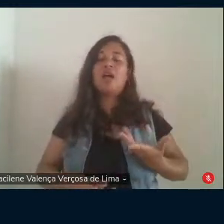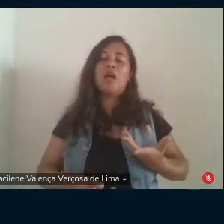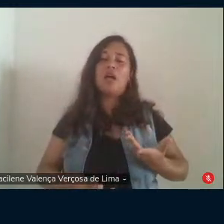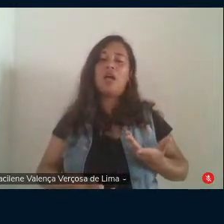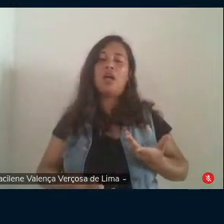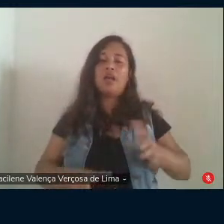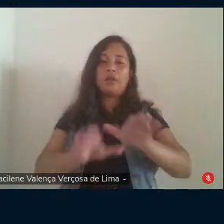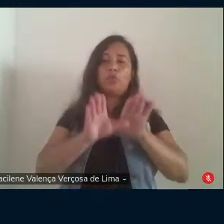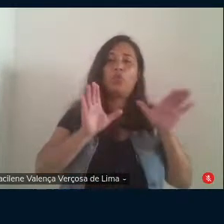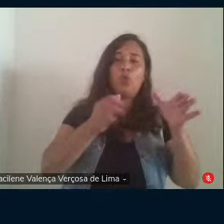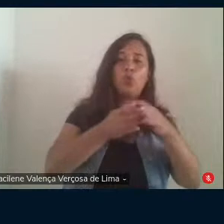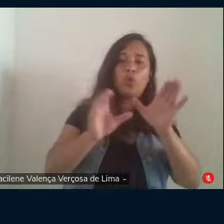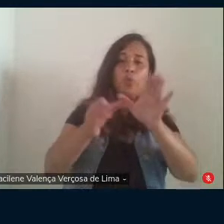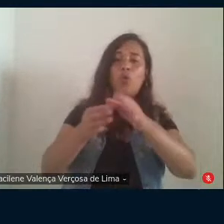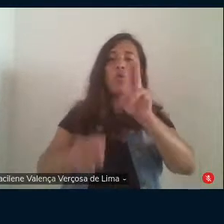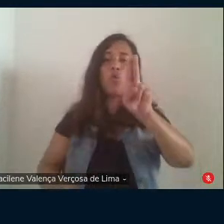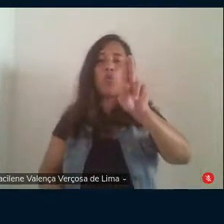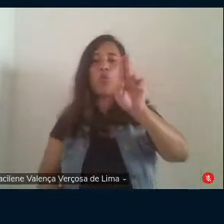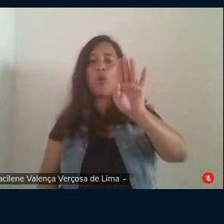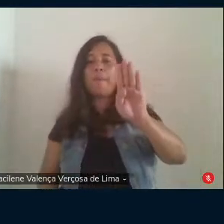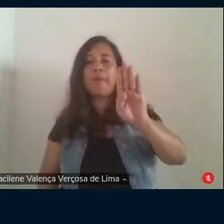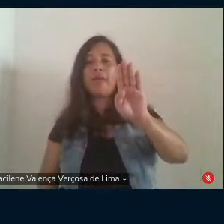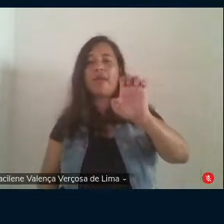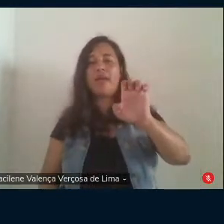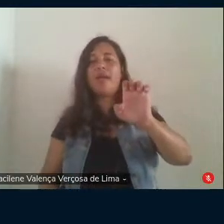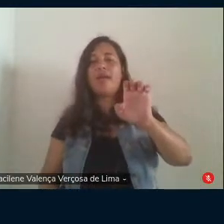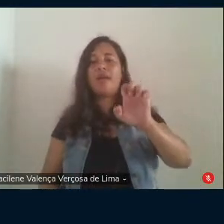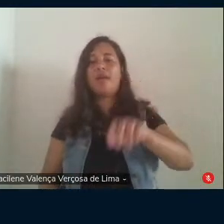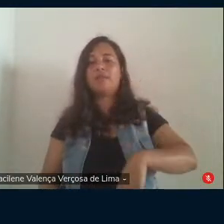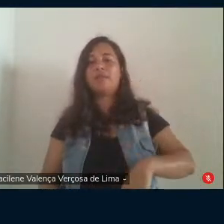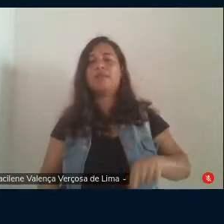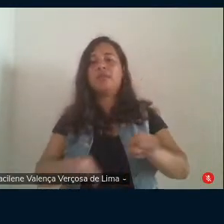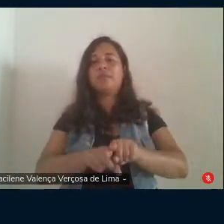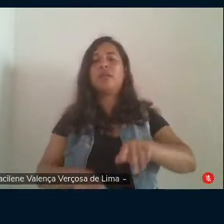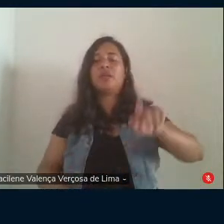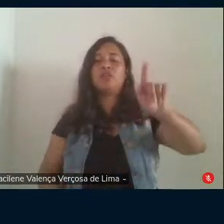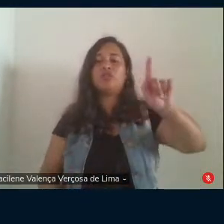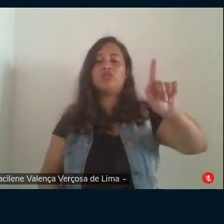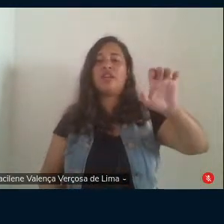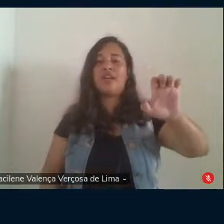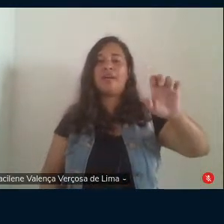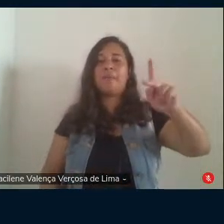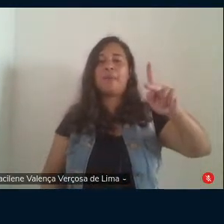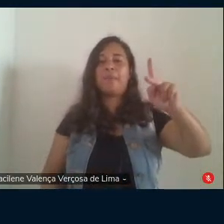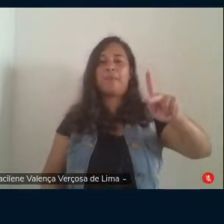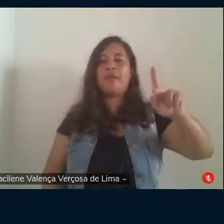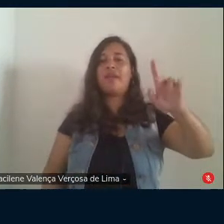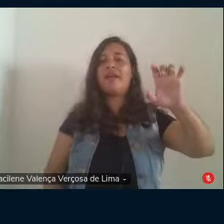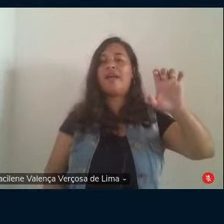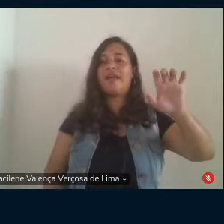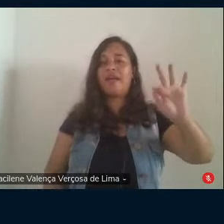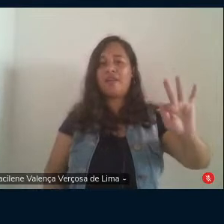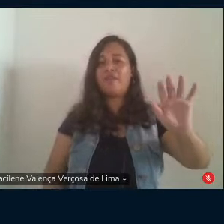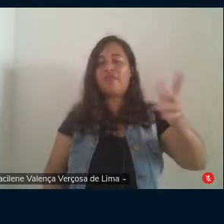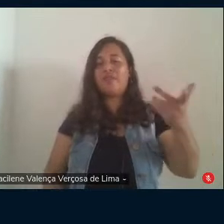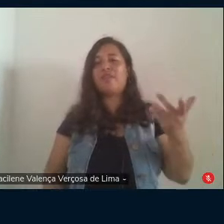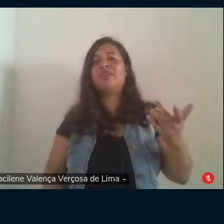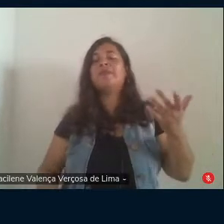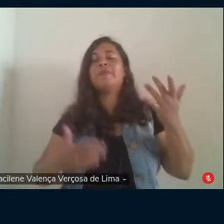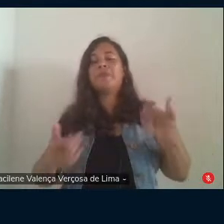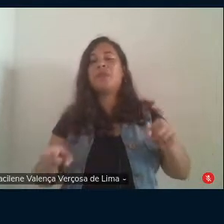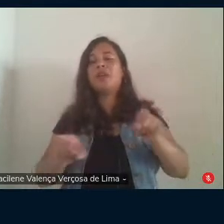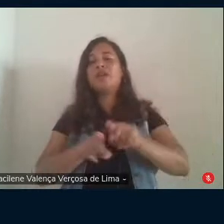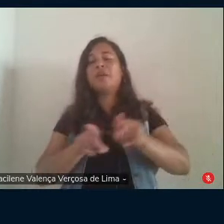grupos da UPE o GEPF não sei se é assim que fala viu gente da UFPB e a